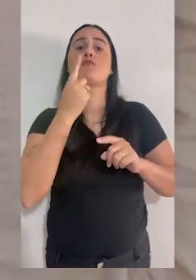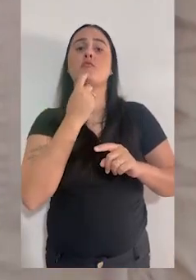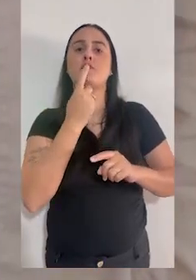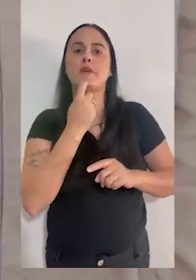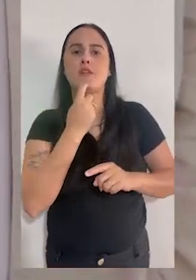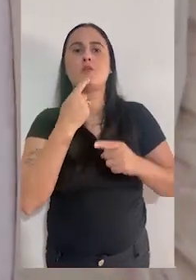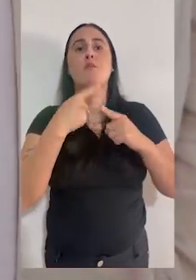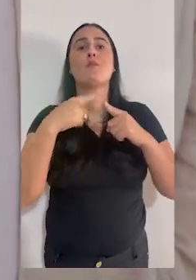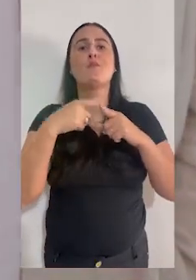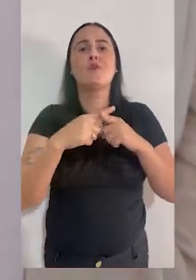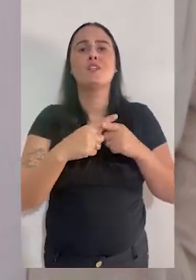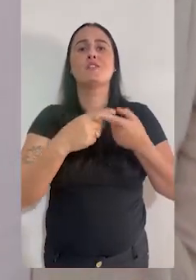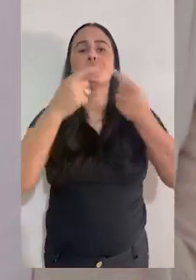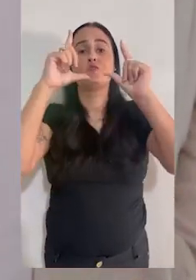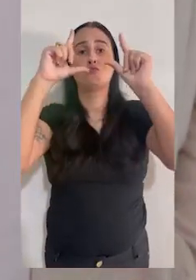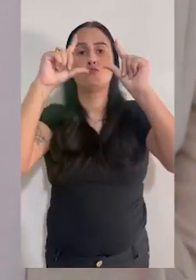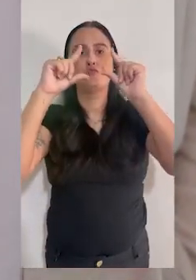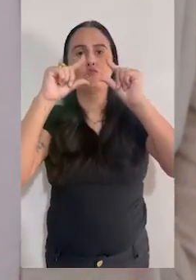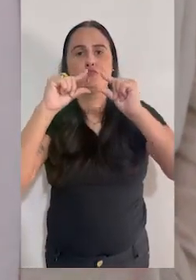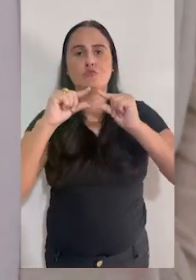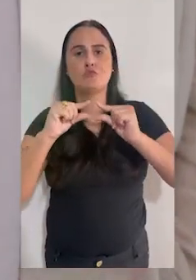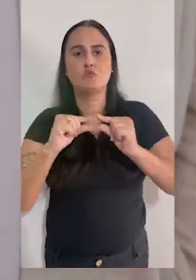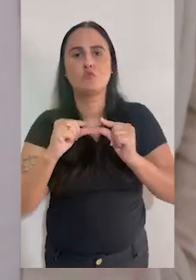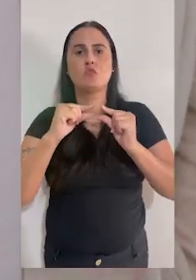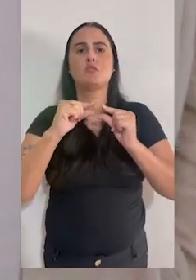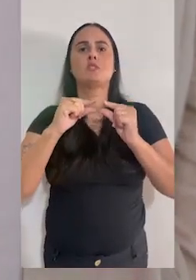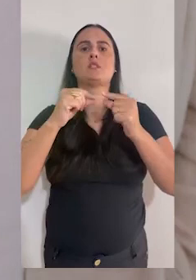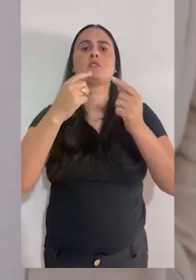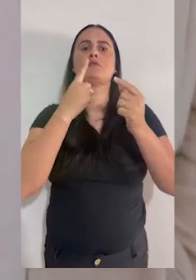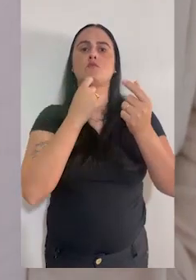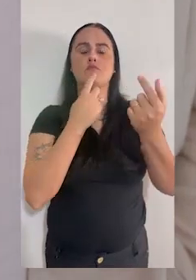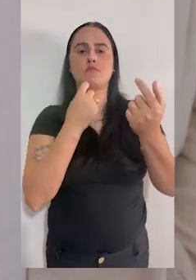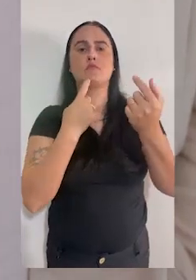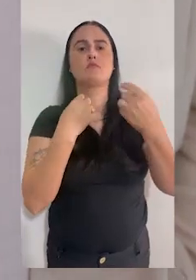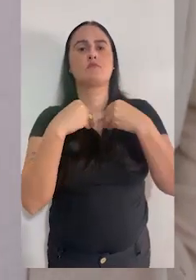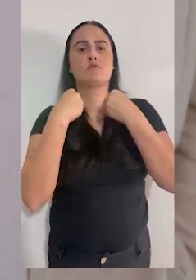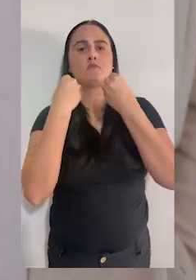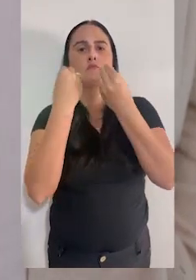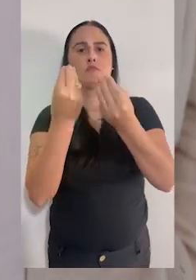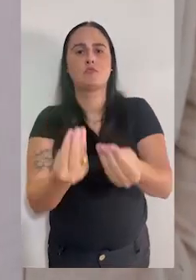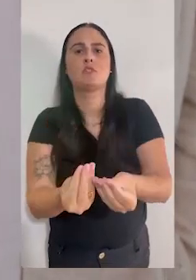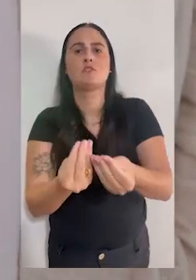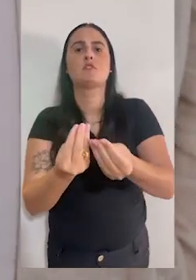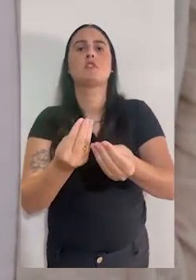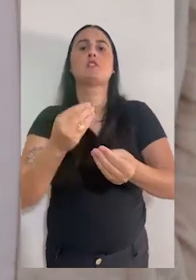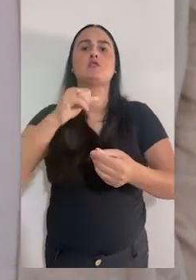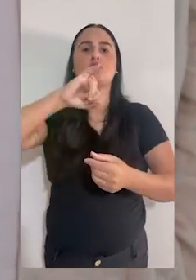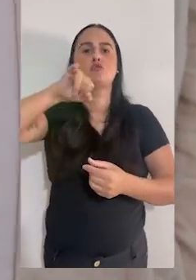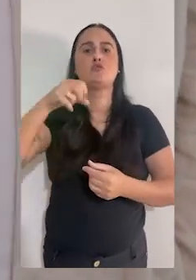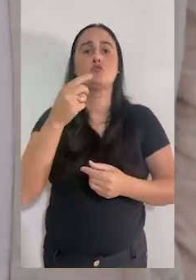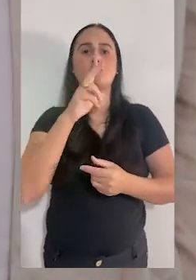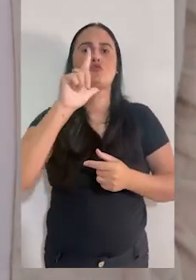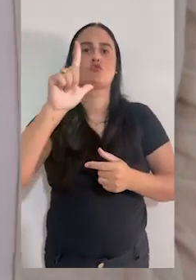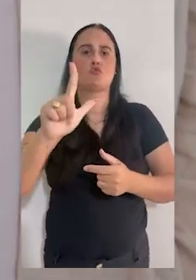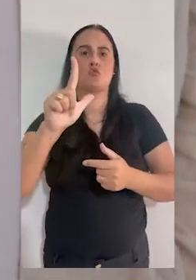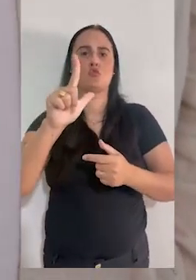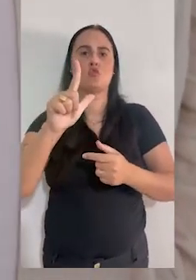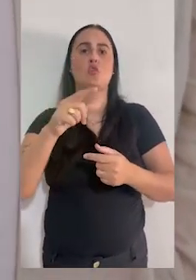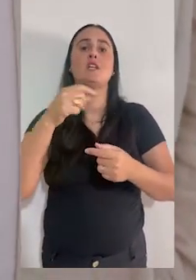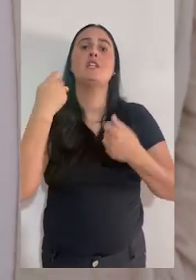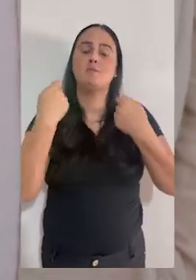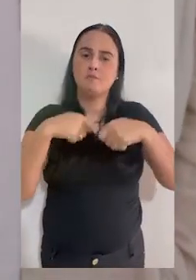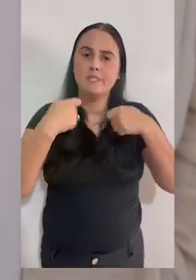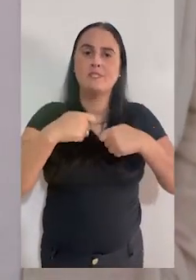as doações de sangue caem muito. Porque é um mês um pouco mais frio, onde as pessoas gripam mais e